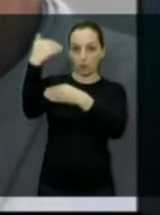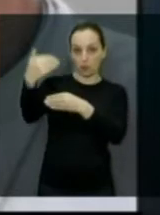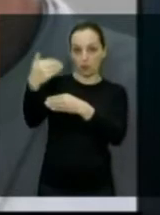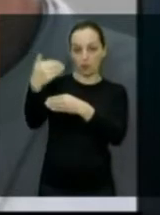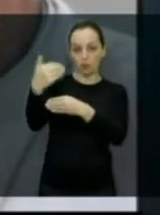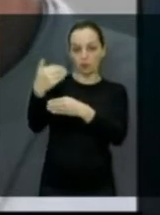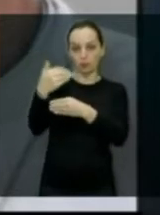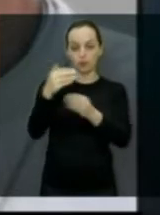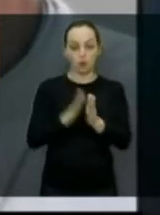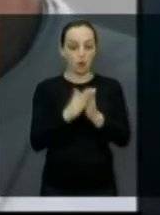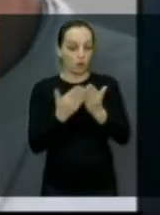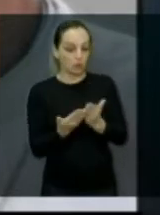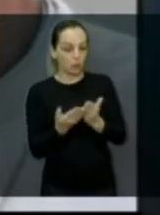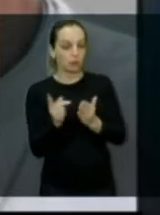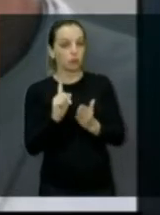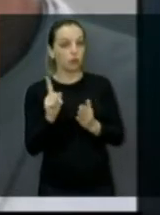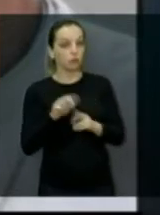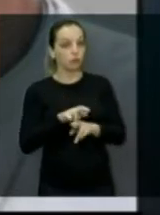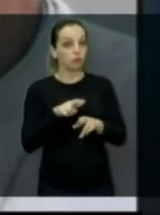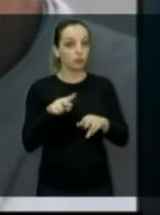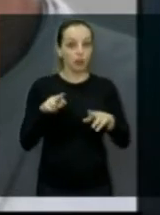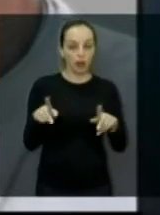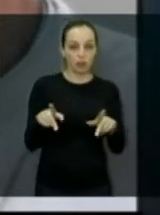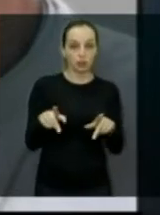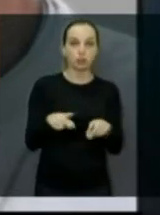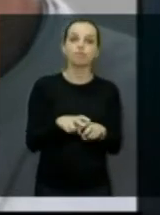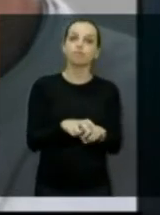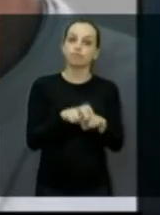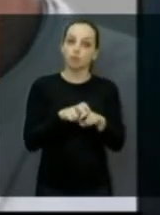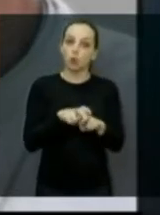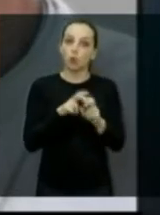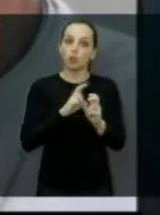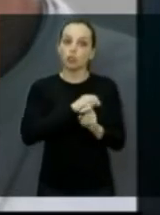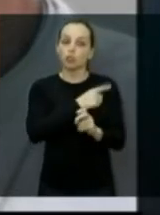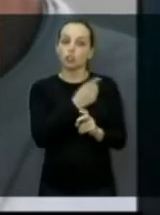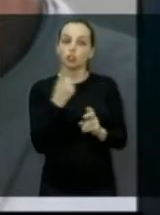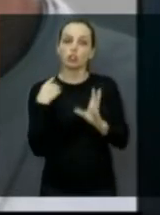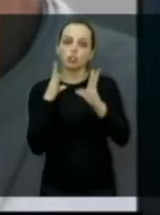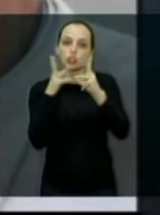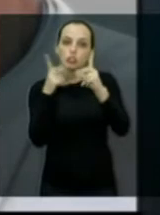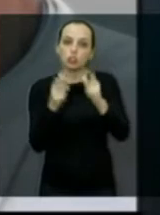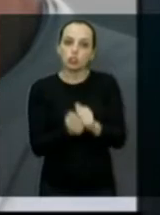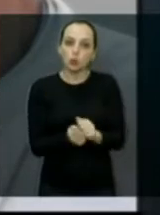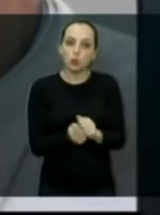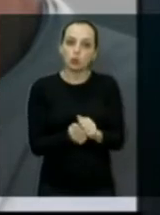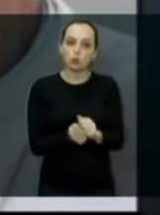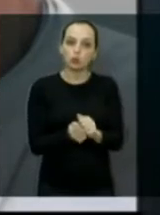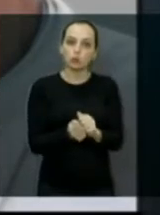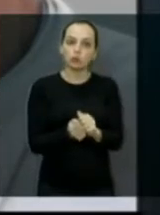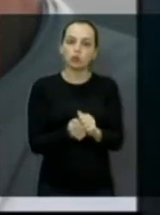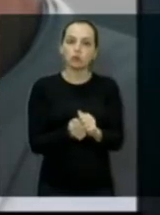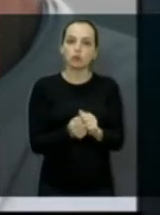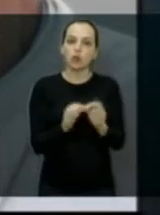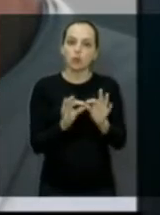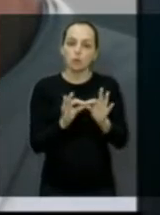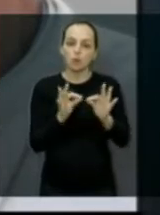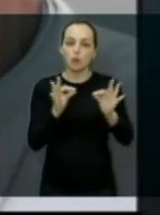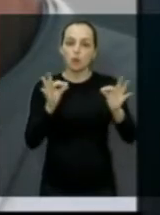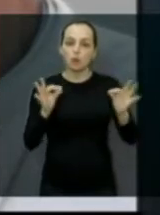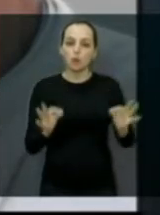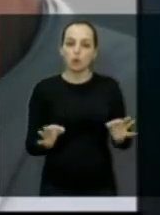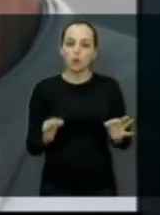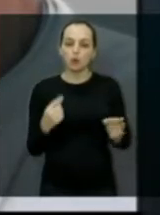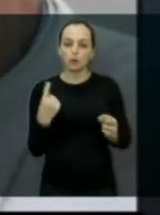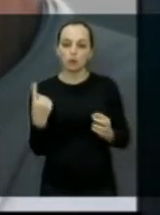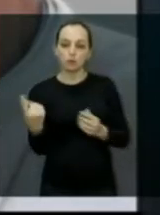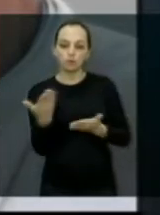Este não é o Evangelho. Portanto, todos somos chamados a revestirmos de humildade um pelos